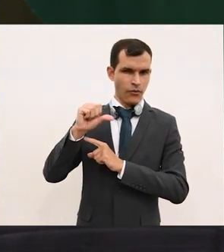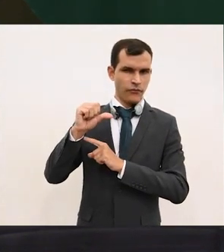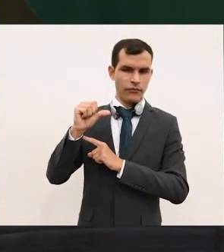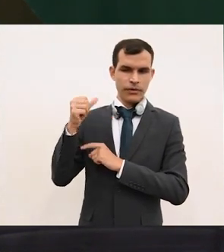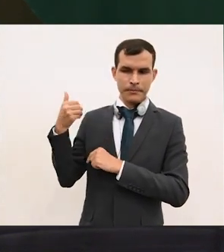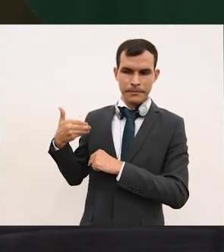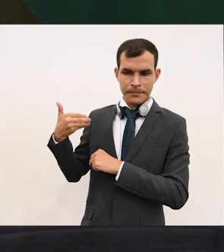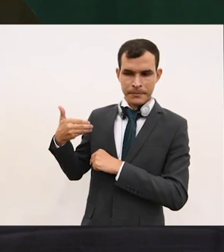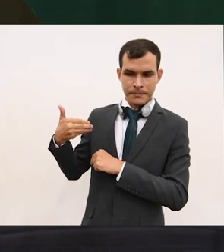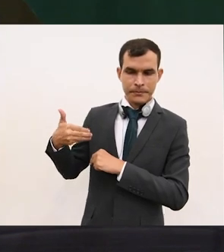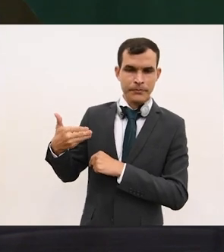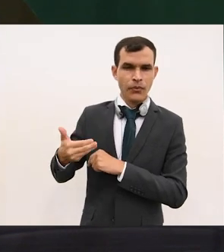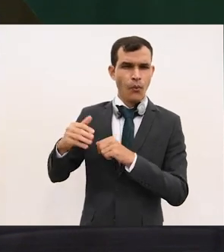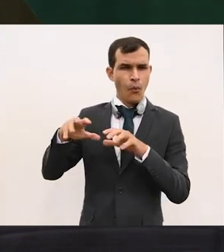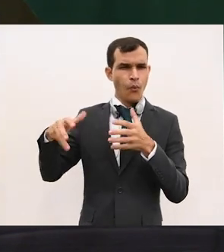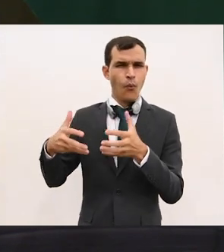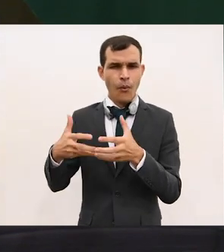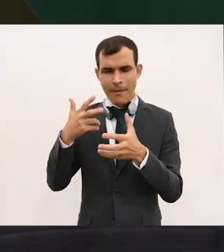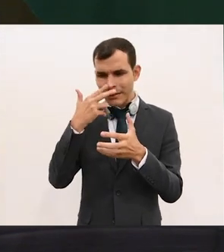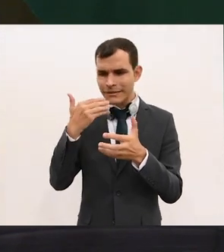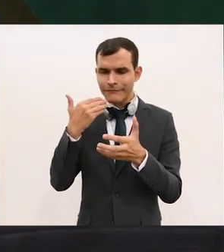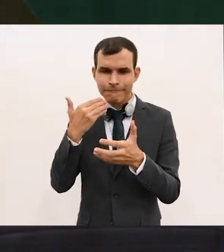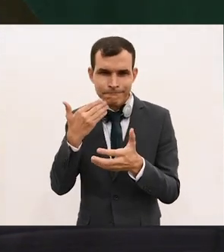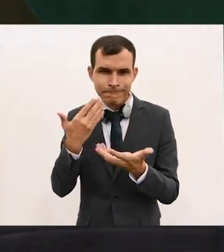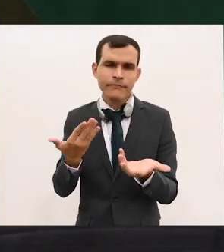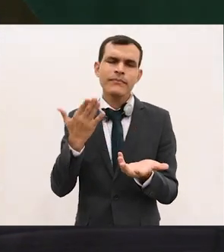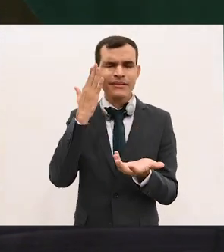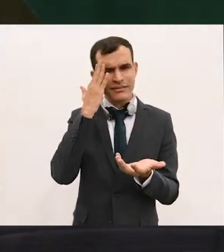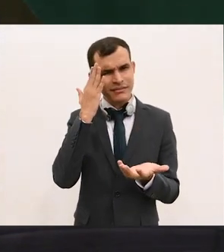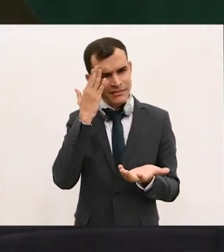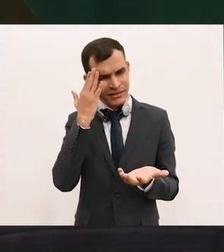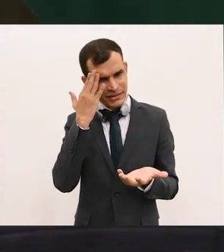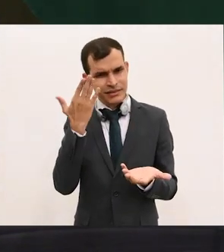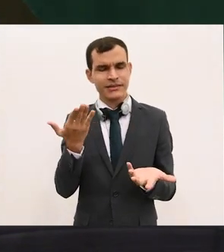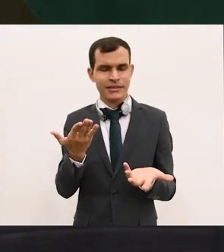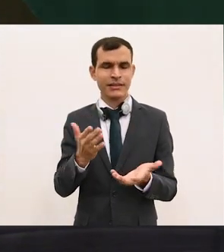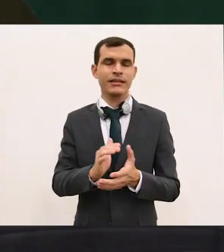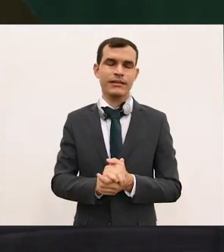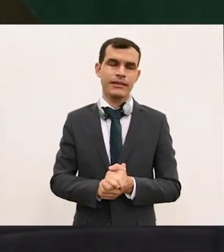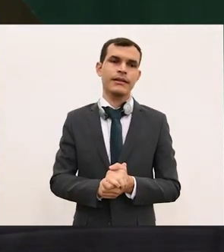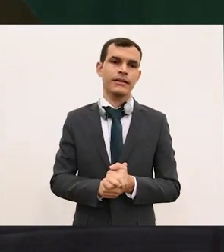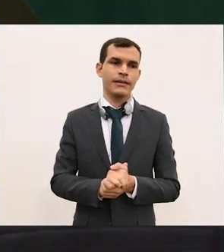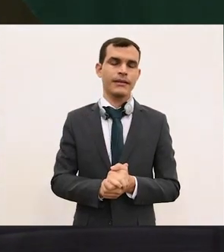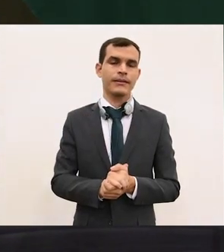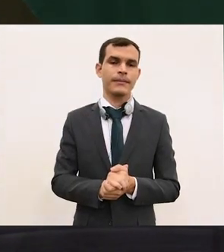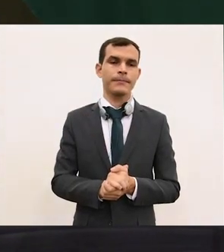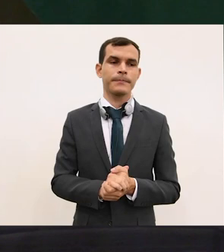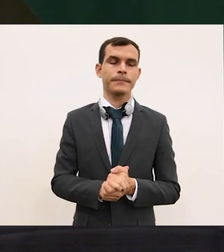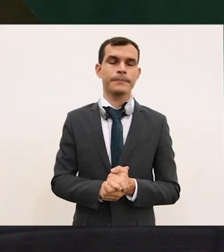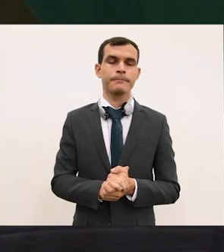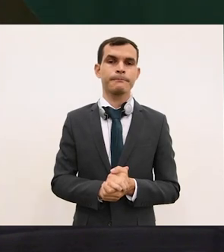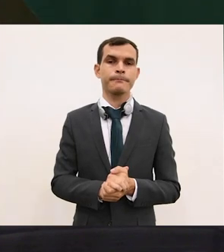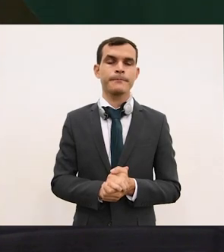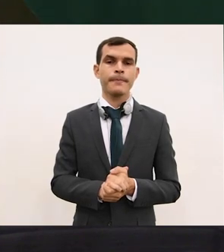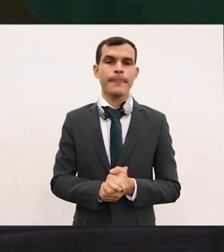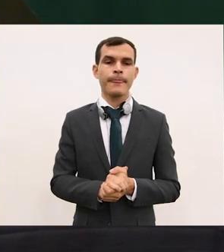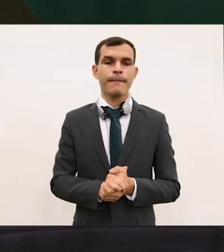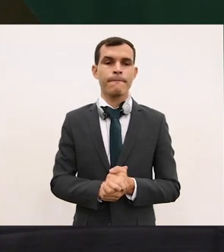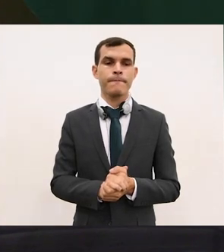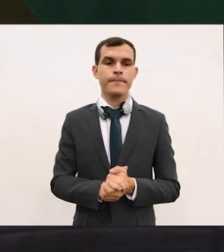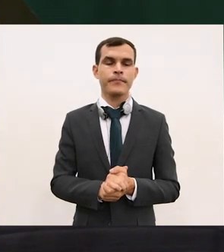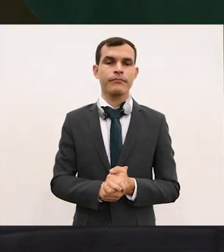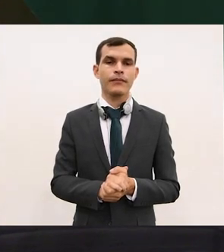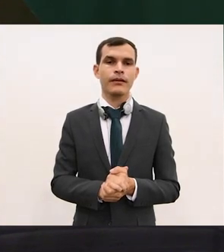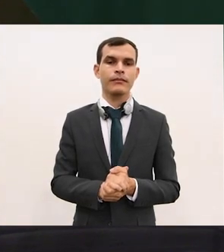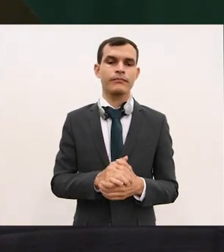funcionar. Nós sabemos quem foi o autor desse prodígio,